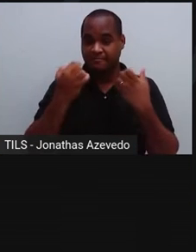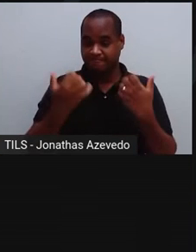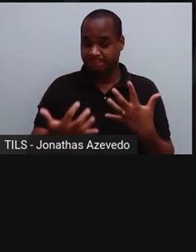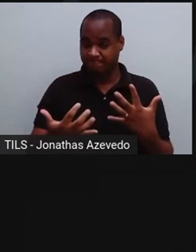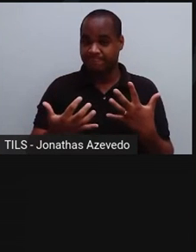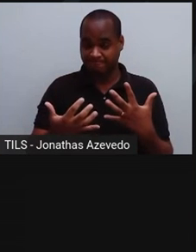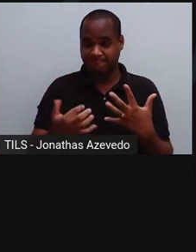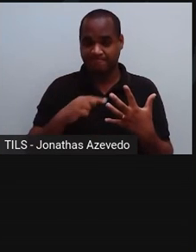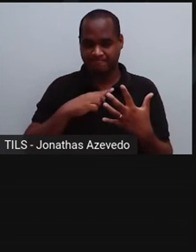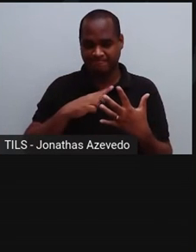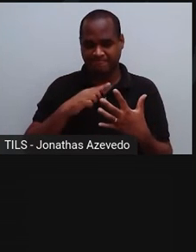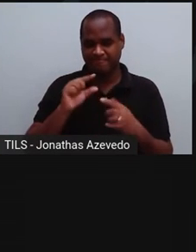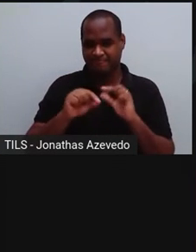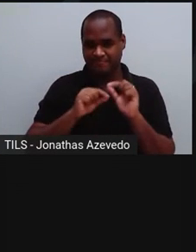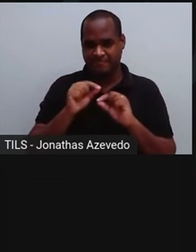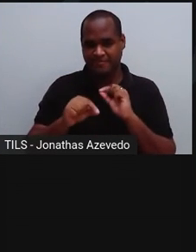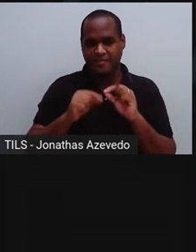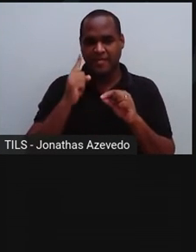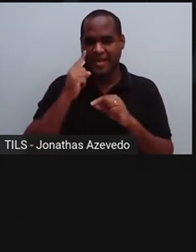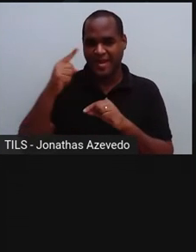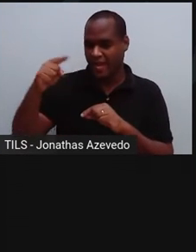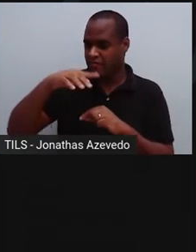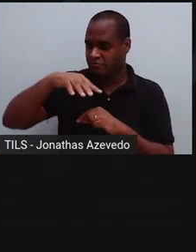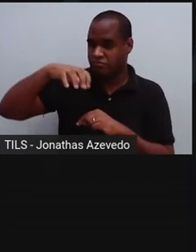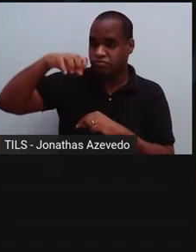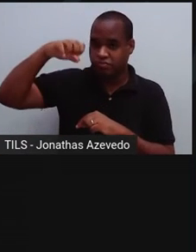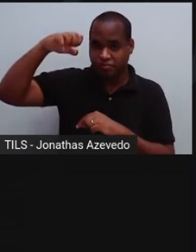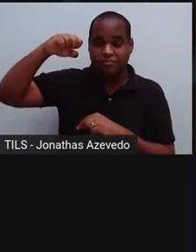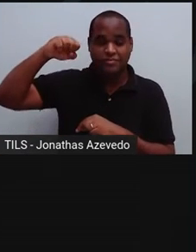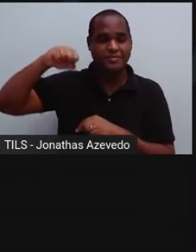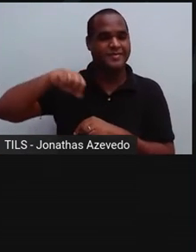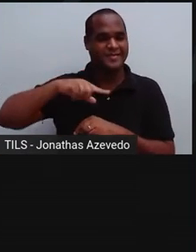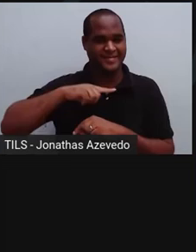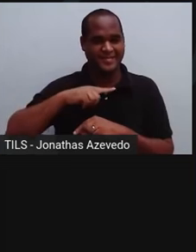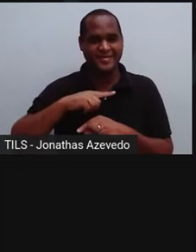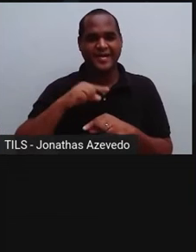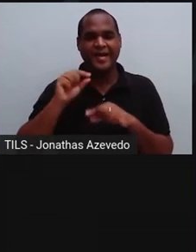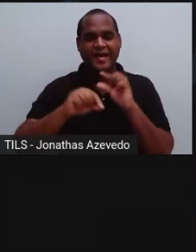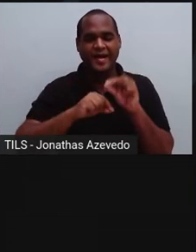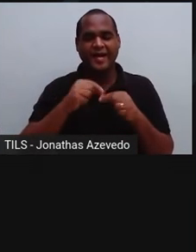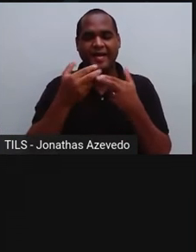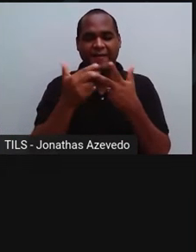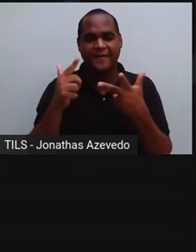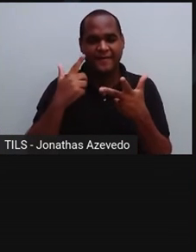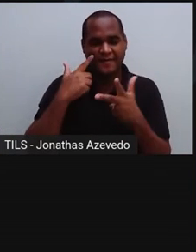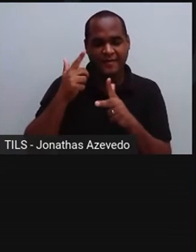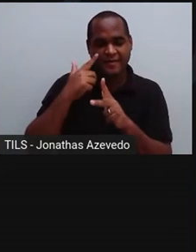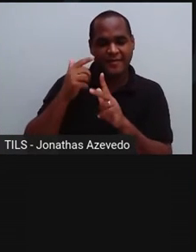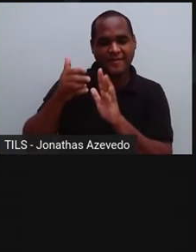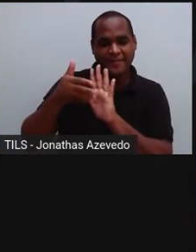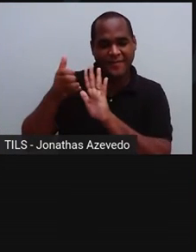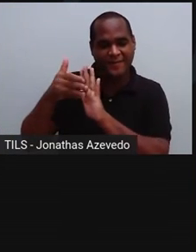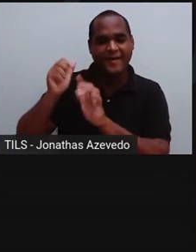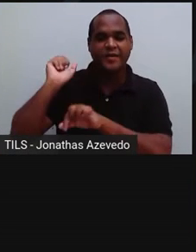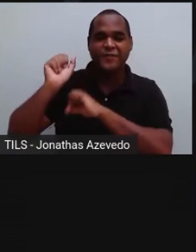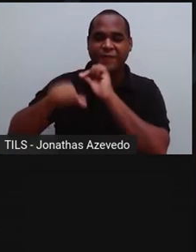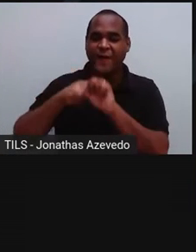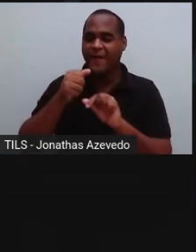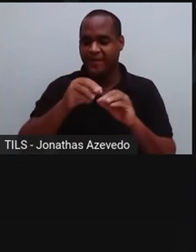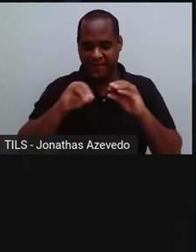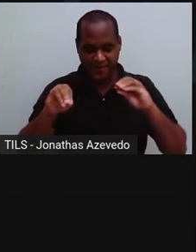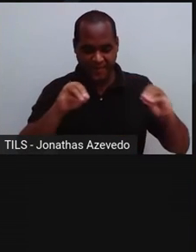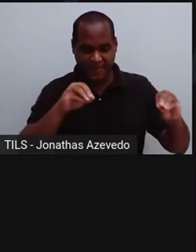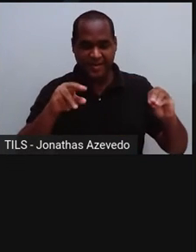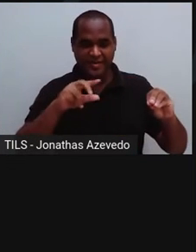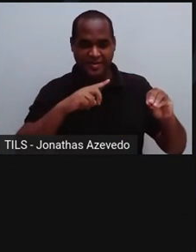homogêneas é pela evaporação. A evaporação é utilizada para a separação de misturas homogêneas, onde temos pelo